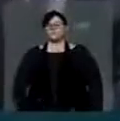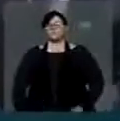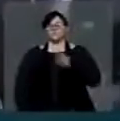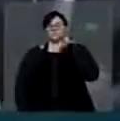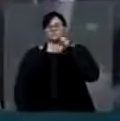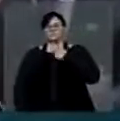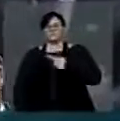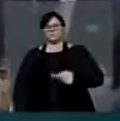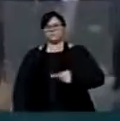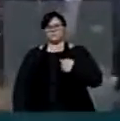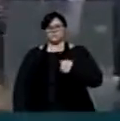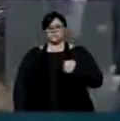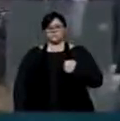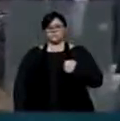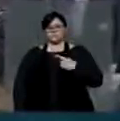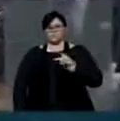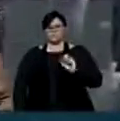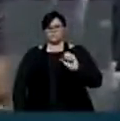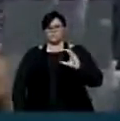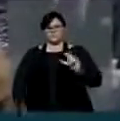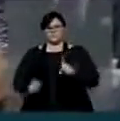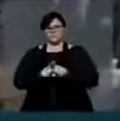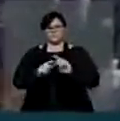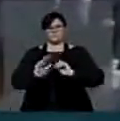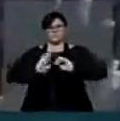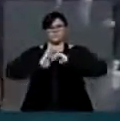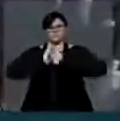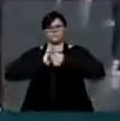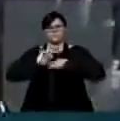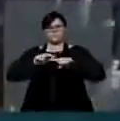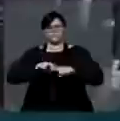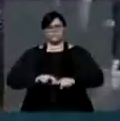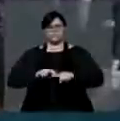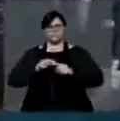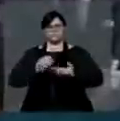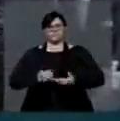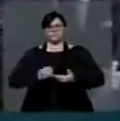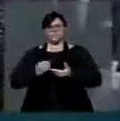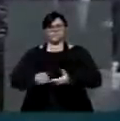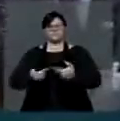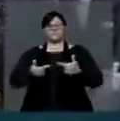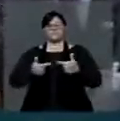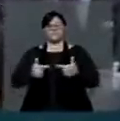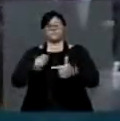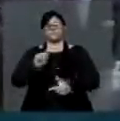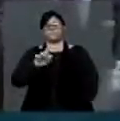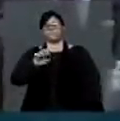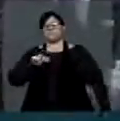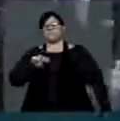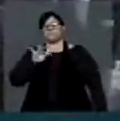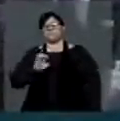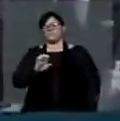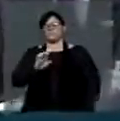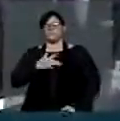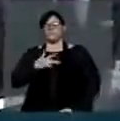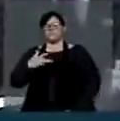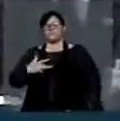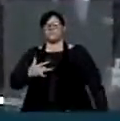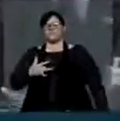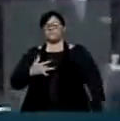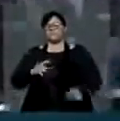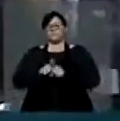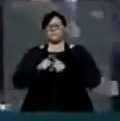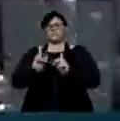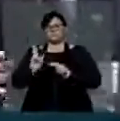O PSC encontra essa obstrução também por conta em apoio a essa luta dos agentes comunitários de saúde de Demias, como bem falou V.